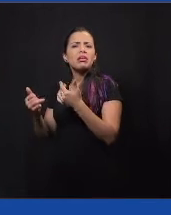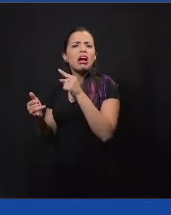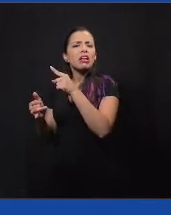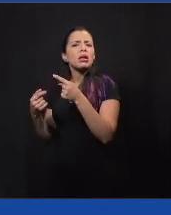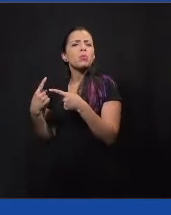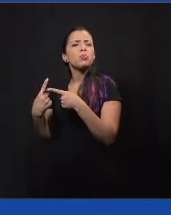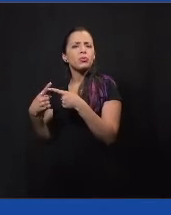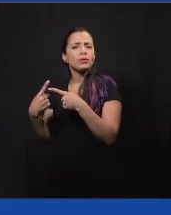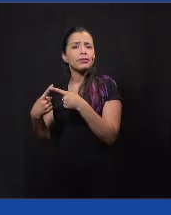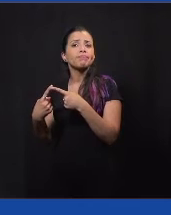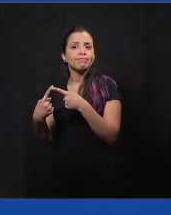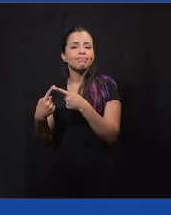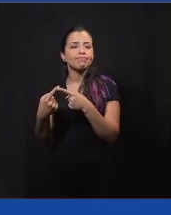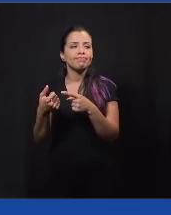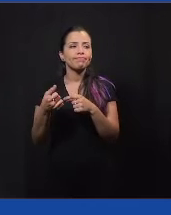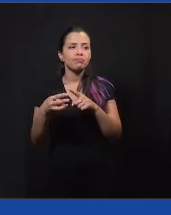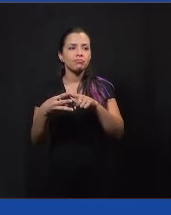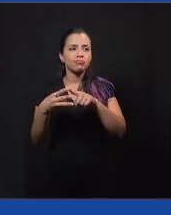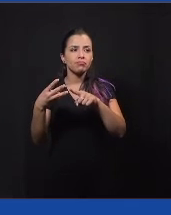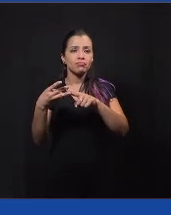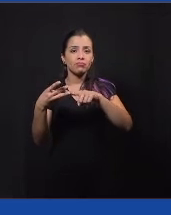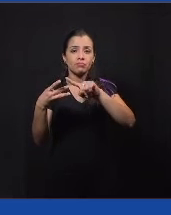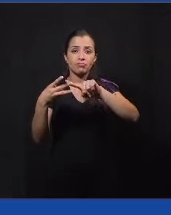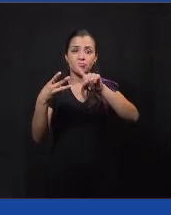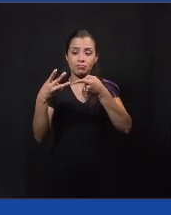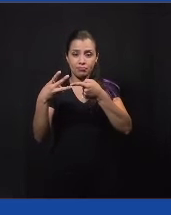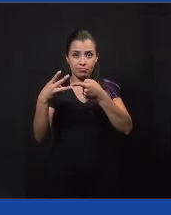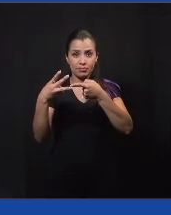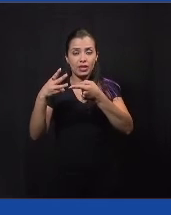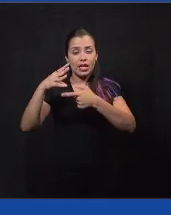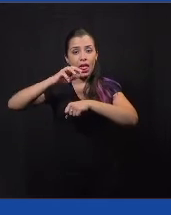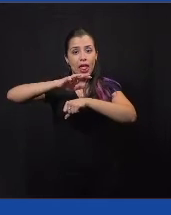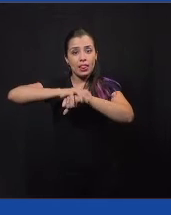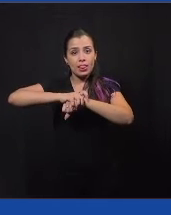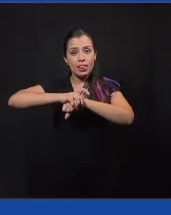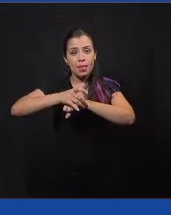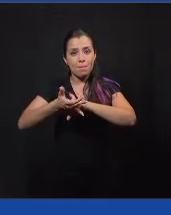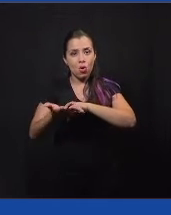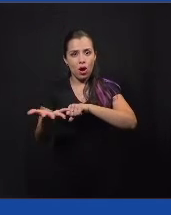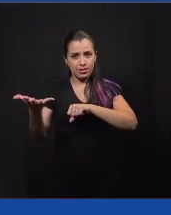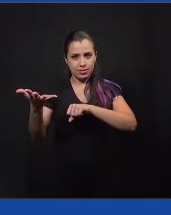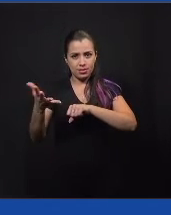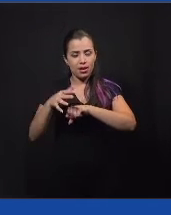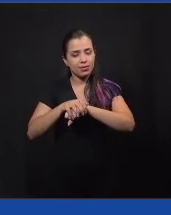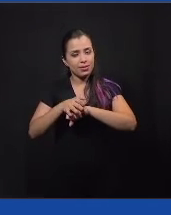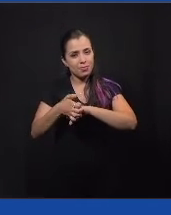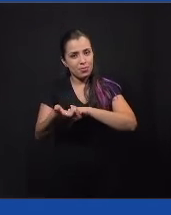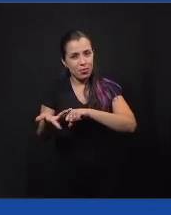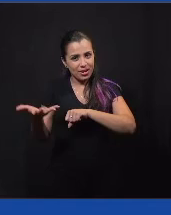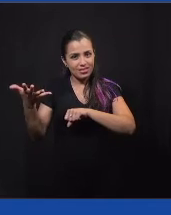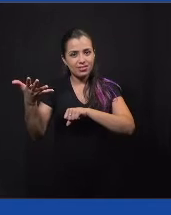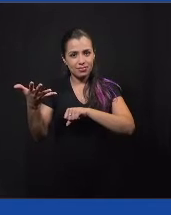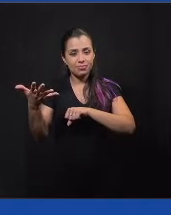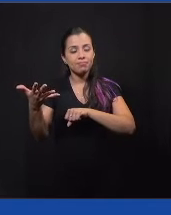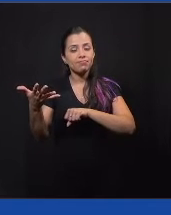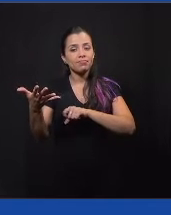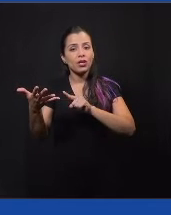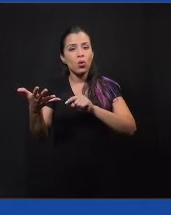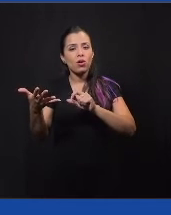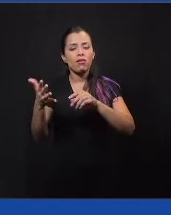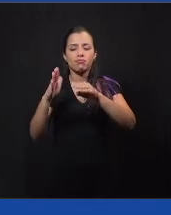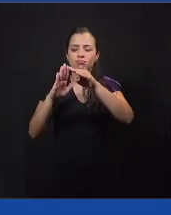aí, a gente passa para a democracia, três níveis de governo, como é feita a interação entre União, Estados e Municípios,